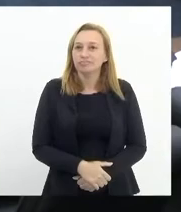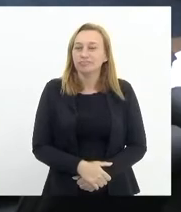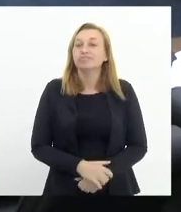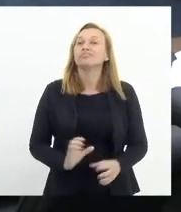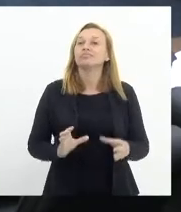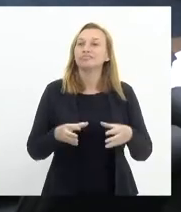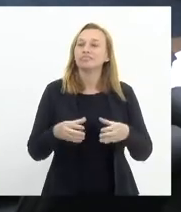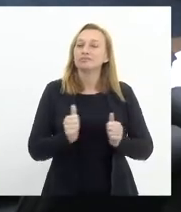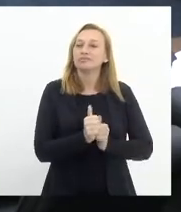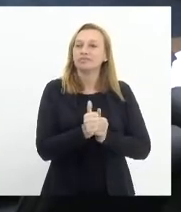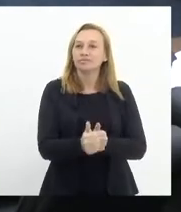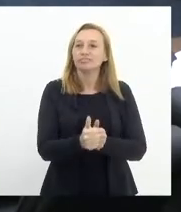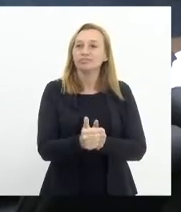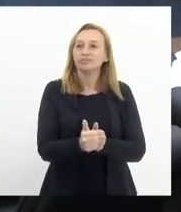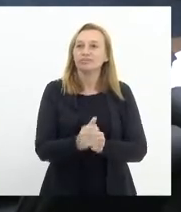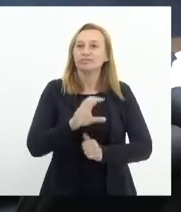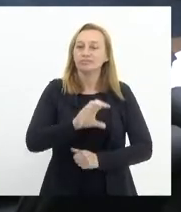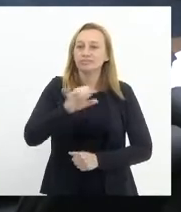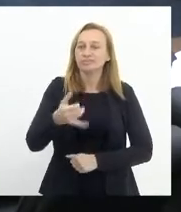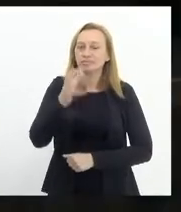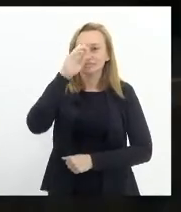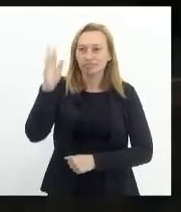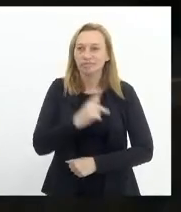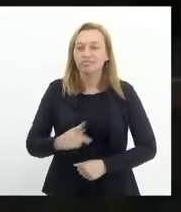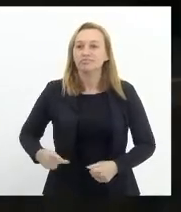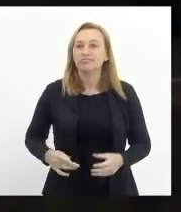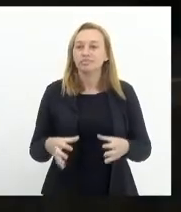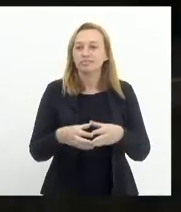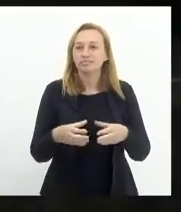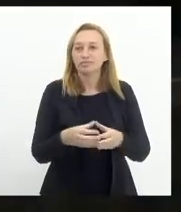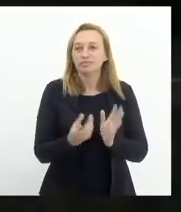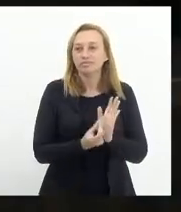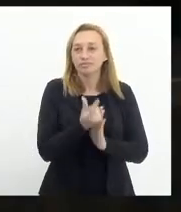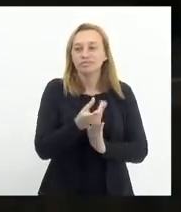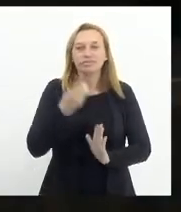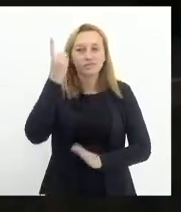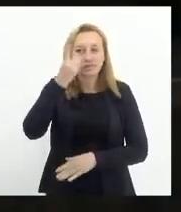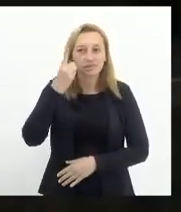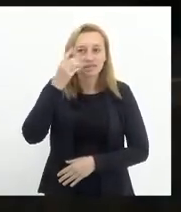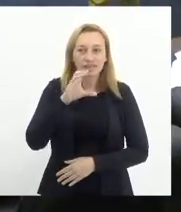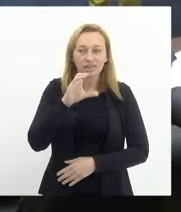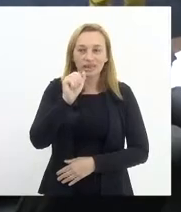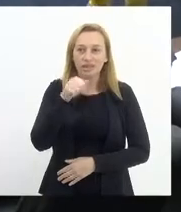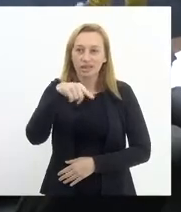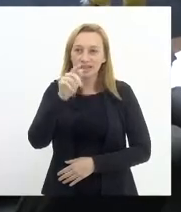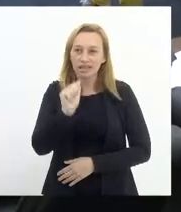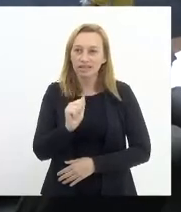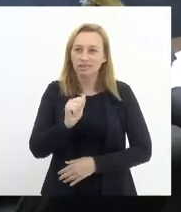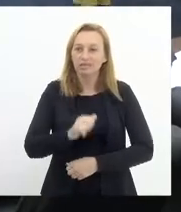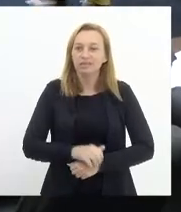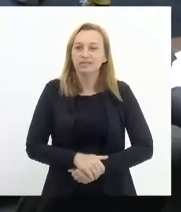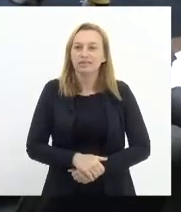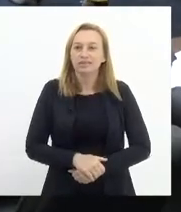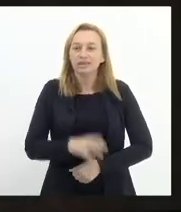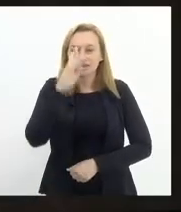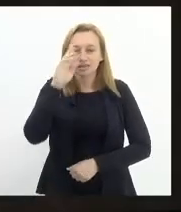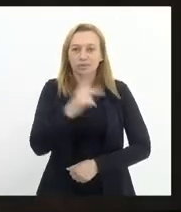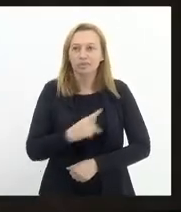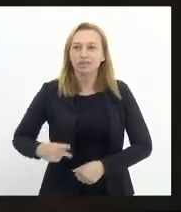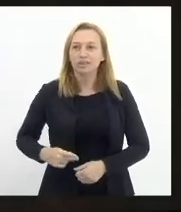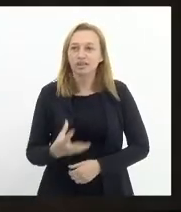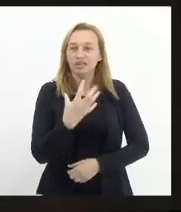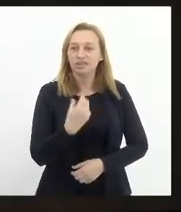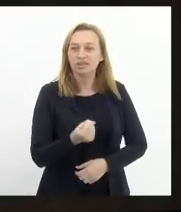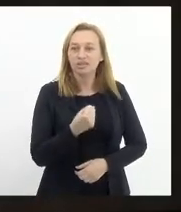Acompanho o parecer da CCJ, presidente. Pela Comissão de Orçamento, deputado Márcio Canella. Senhor presidente, favorável,